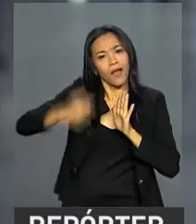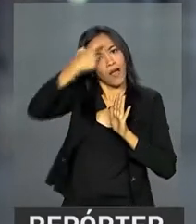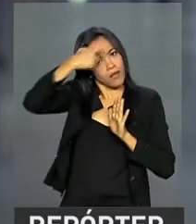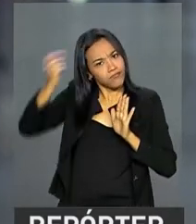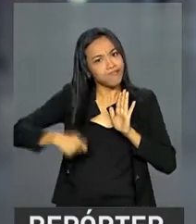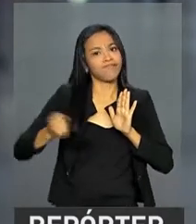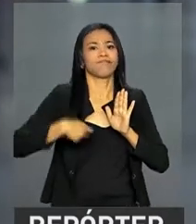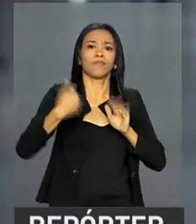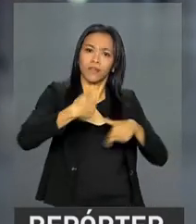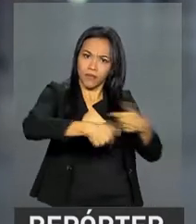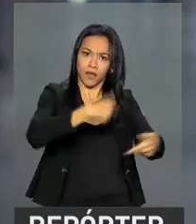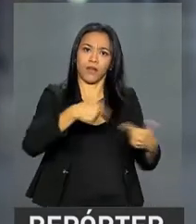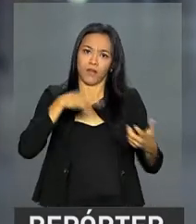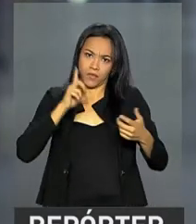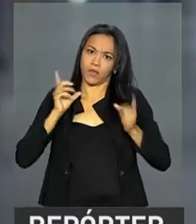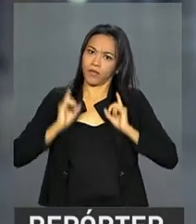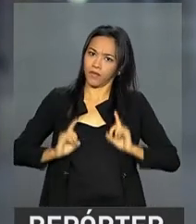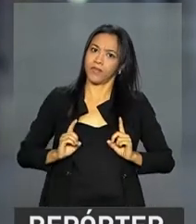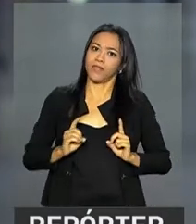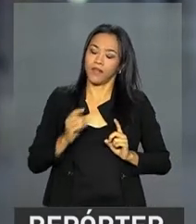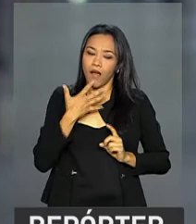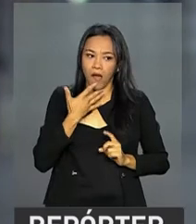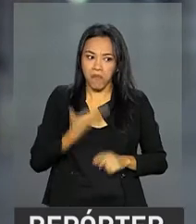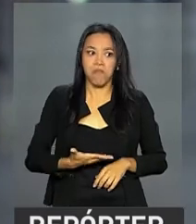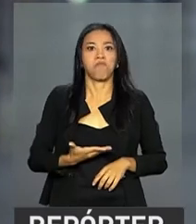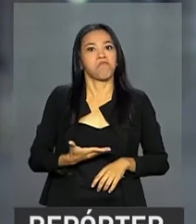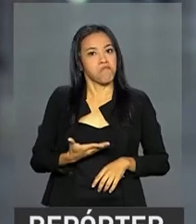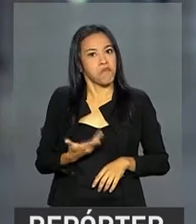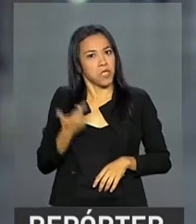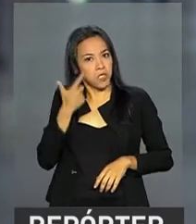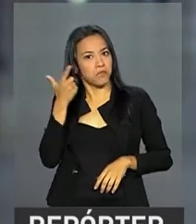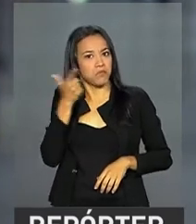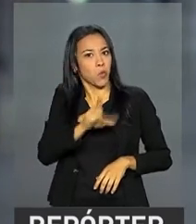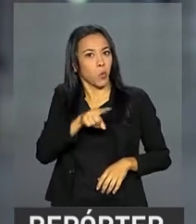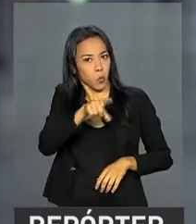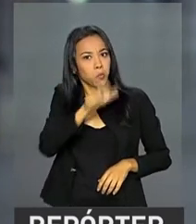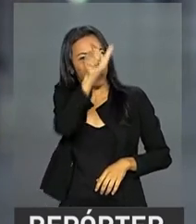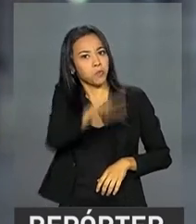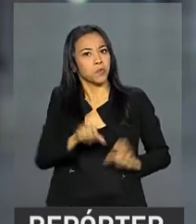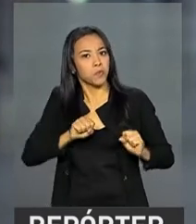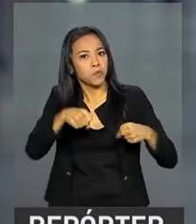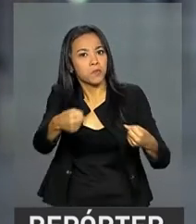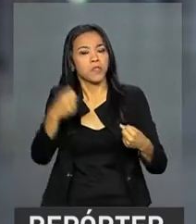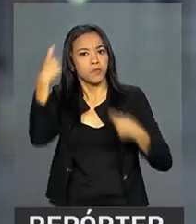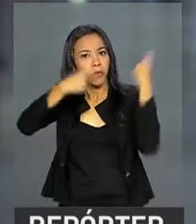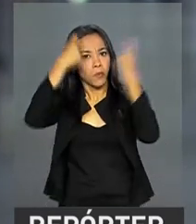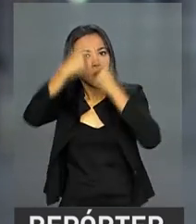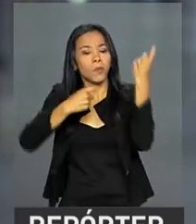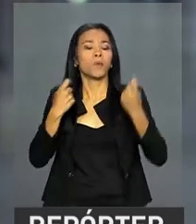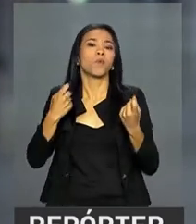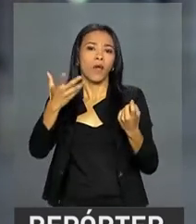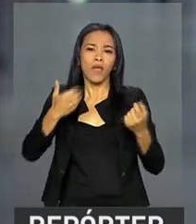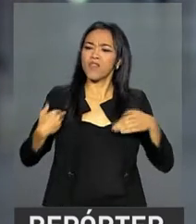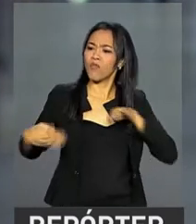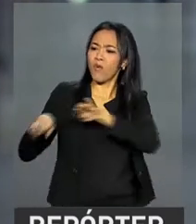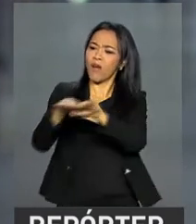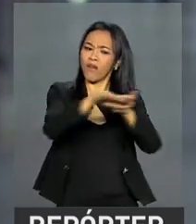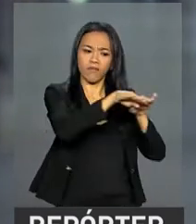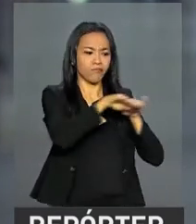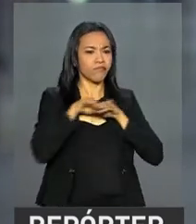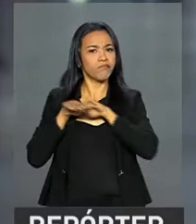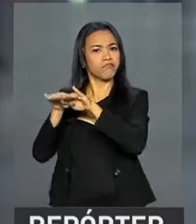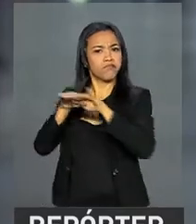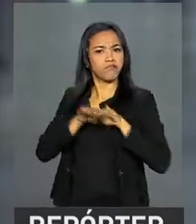trabalho é de admirar. Realmente eles se dedicam muito, se preocupam muito, quer ser tratado igual aos outros,